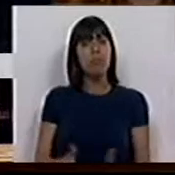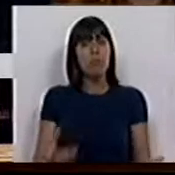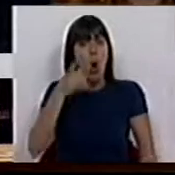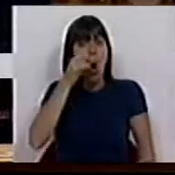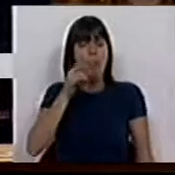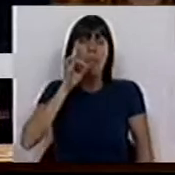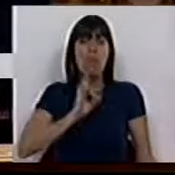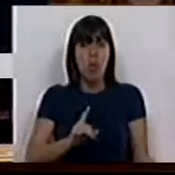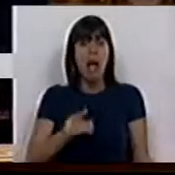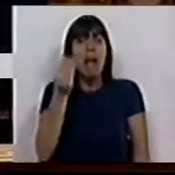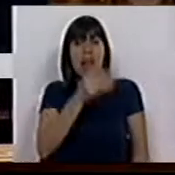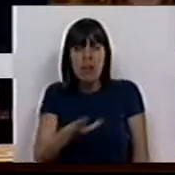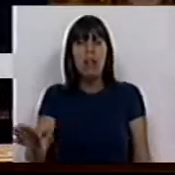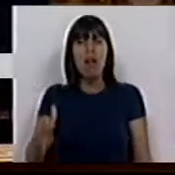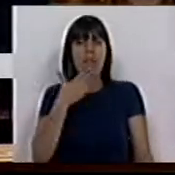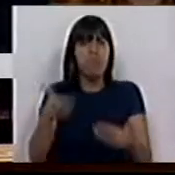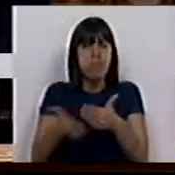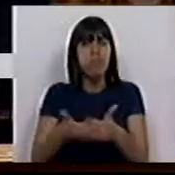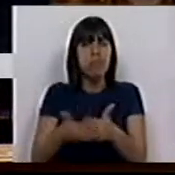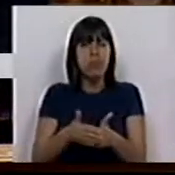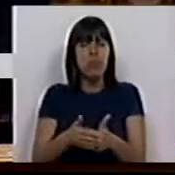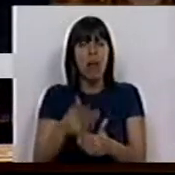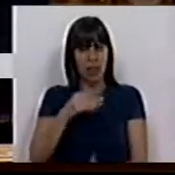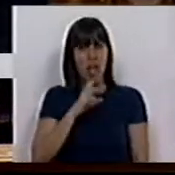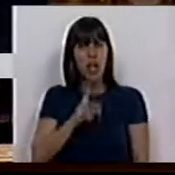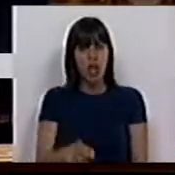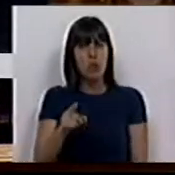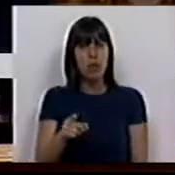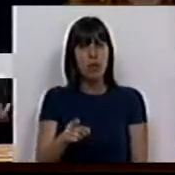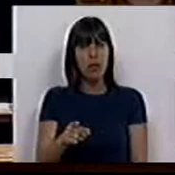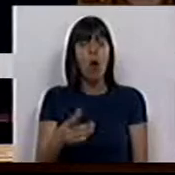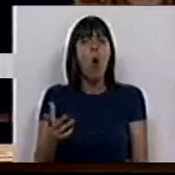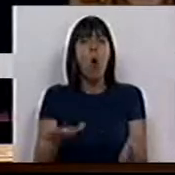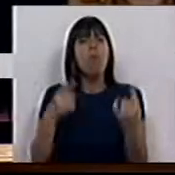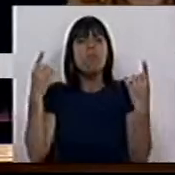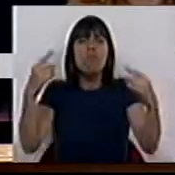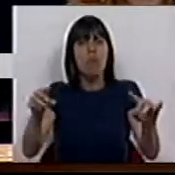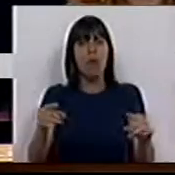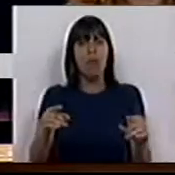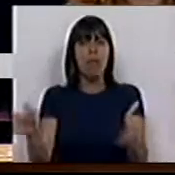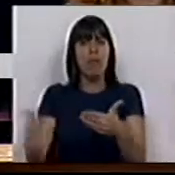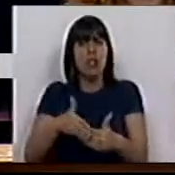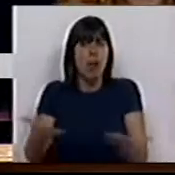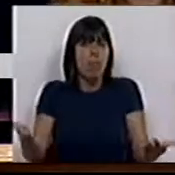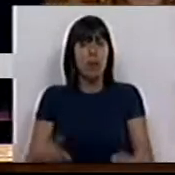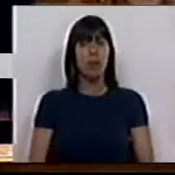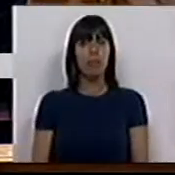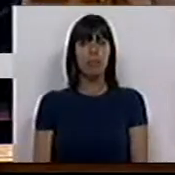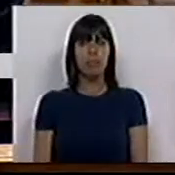Homens, mulheres, crianças, velhos. Tem resposta para eles ou simplesmente fecha a porta?